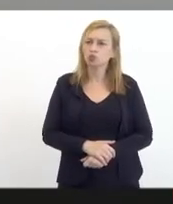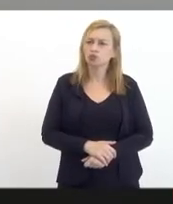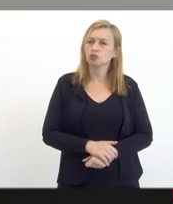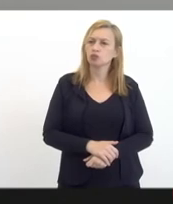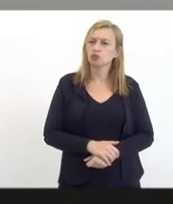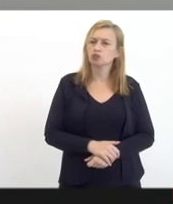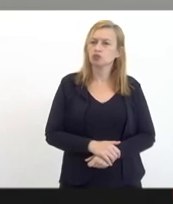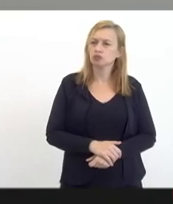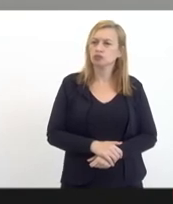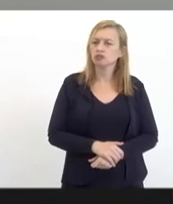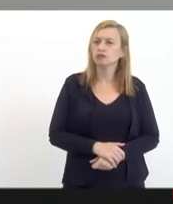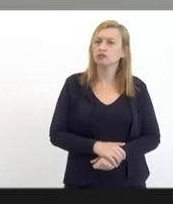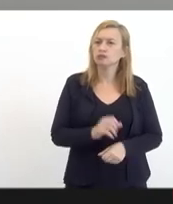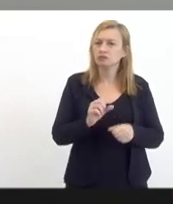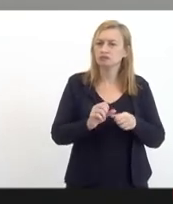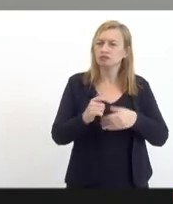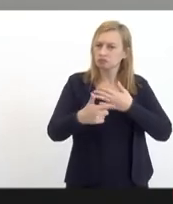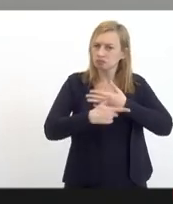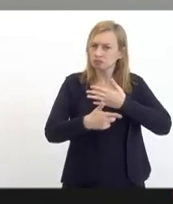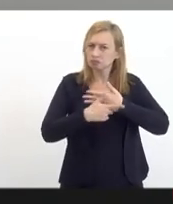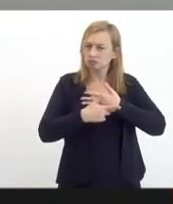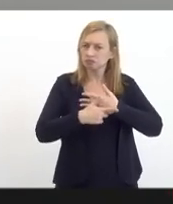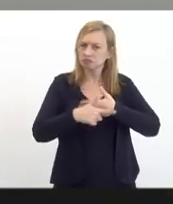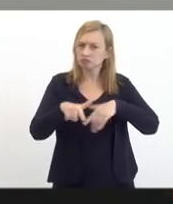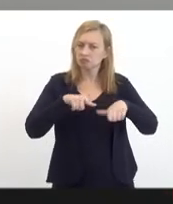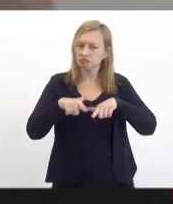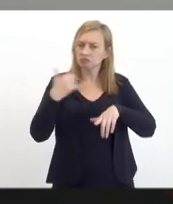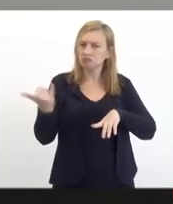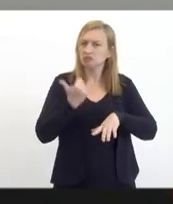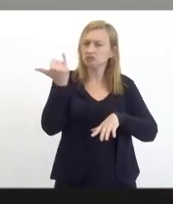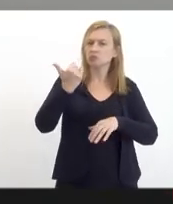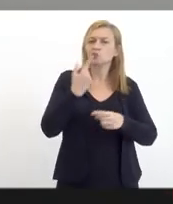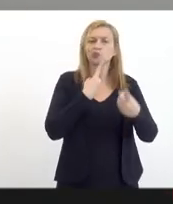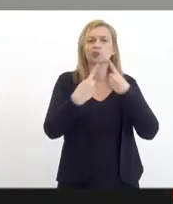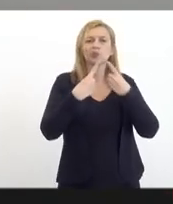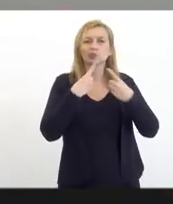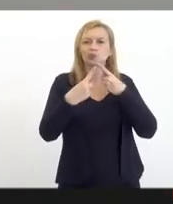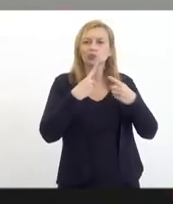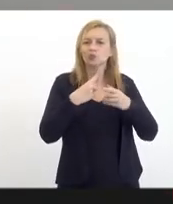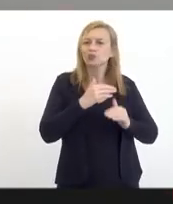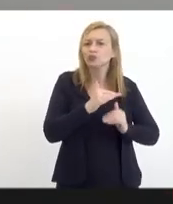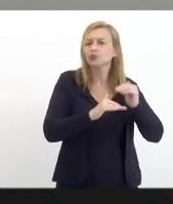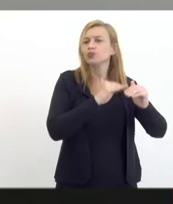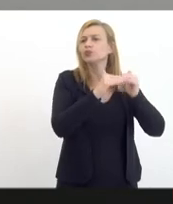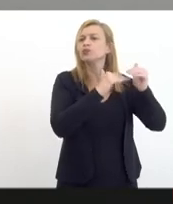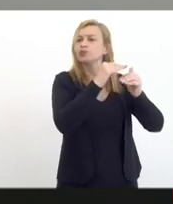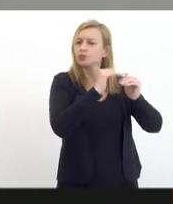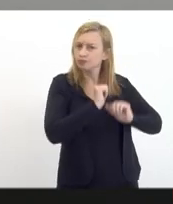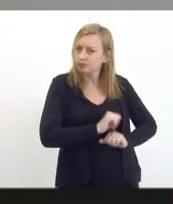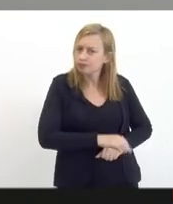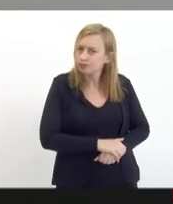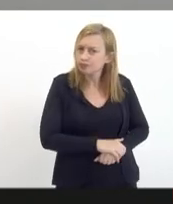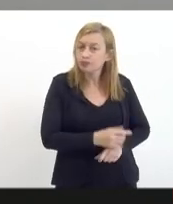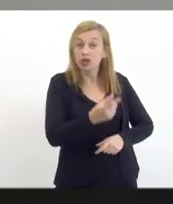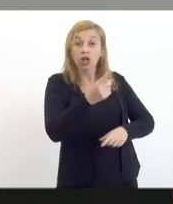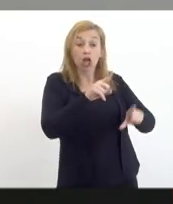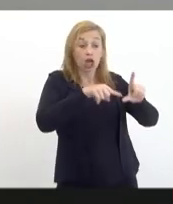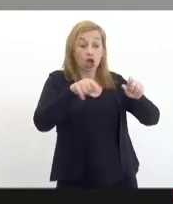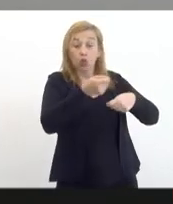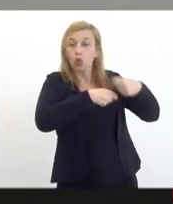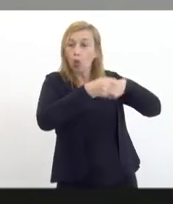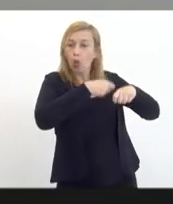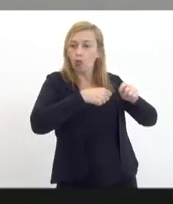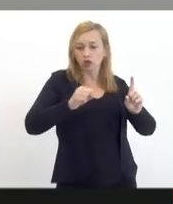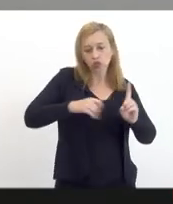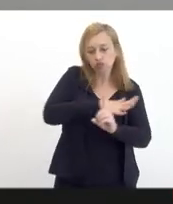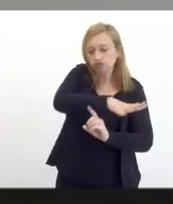um papel muito importante né na no debate sobre o desenvolvimento né econômico e social do Estado do